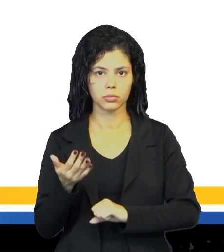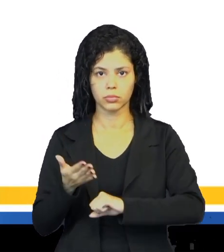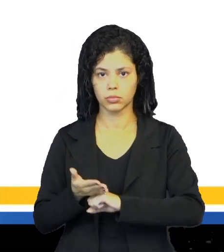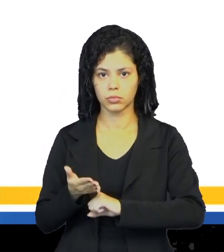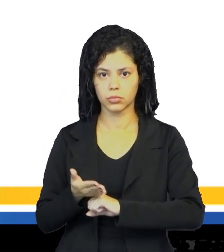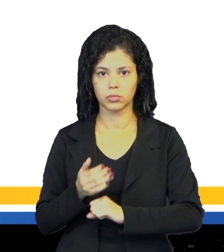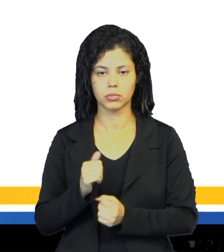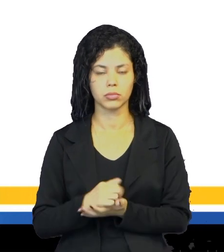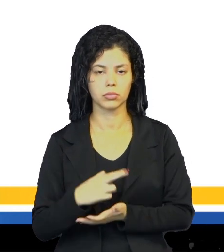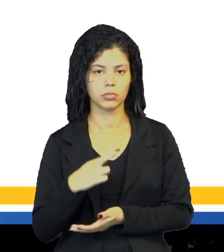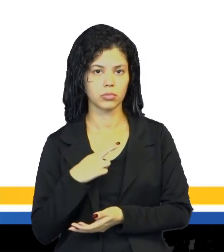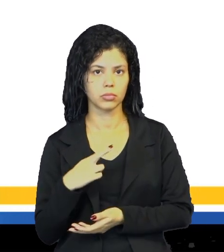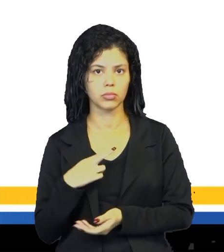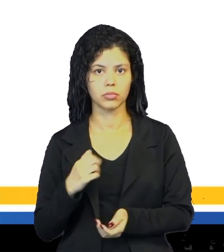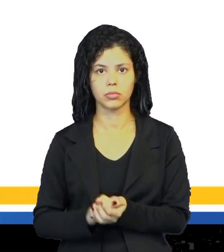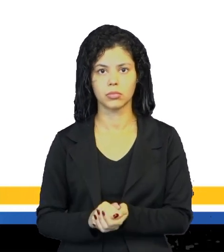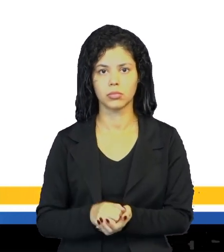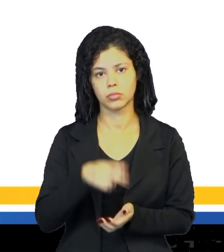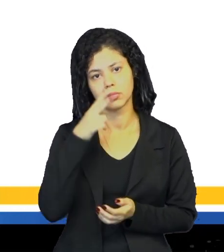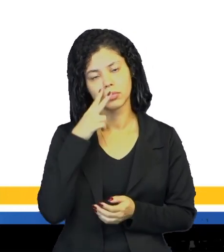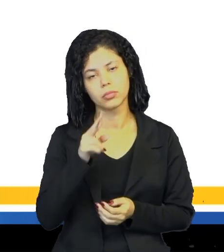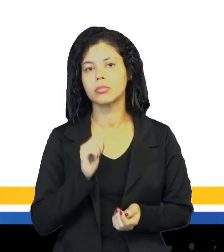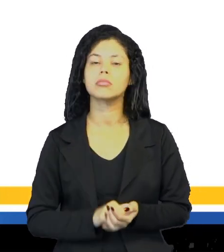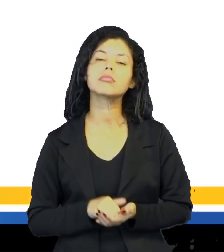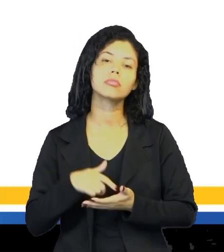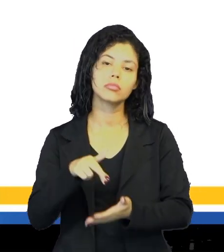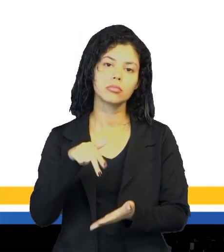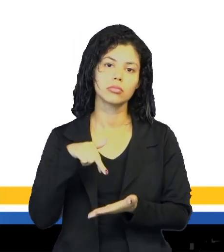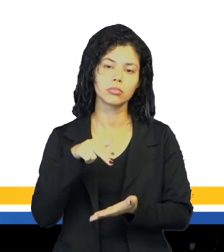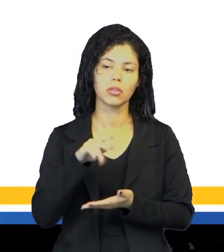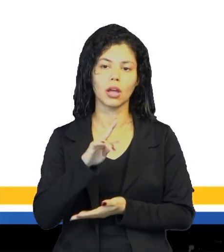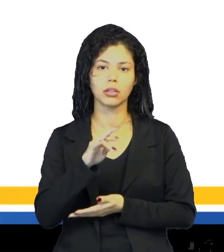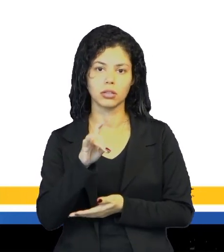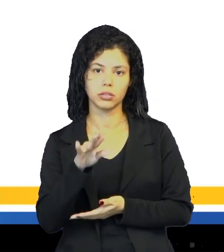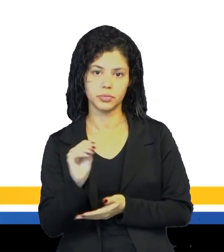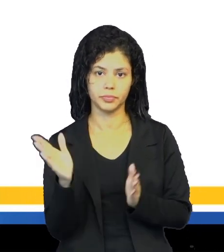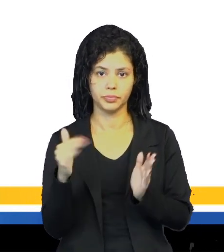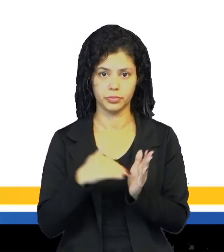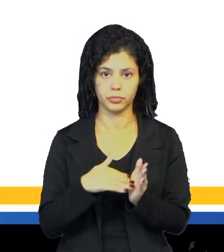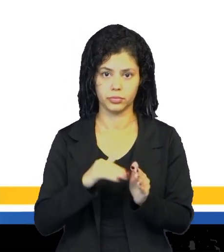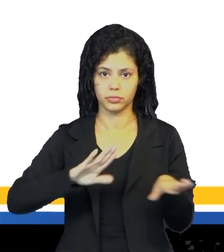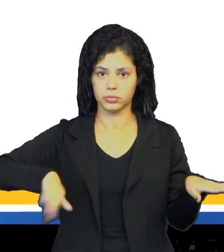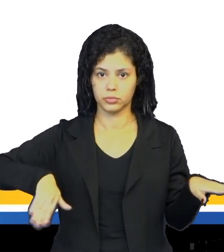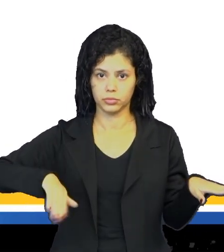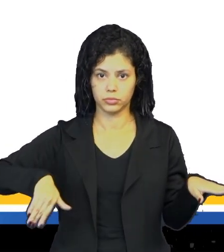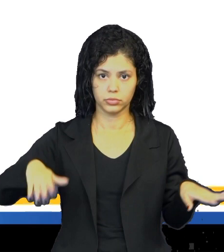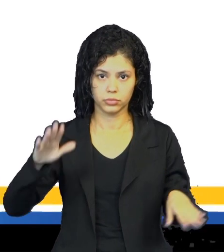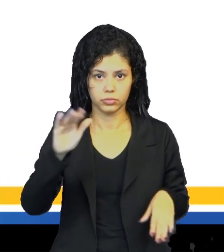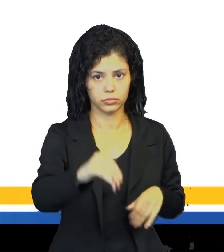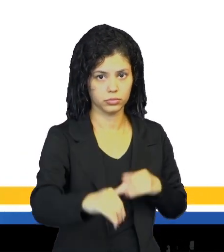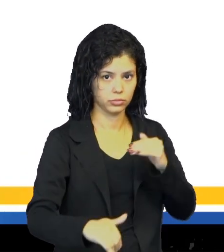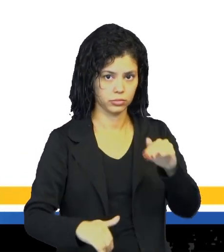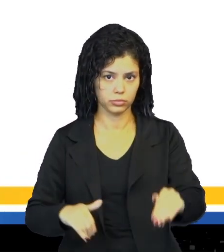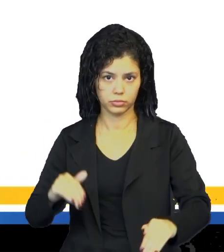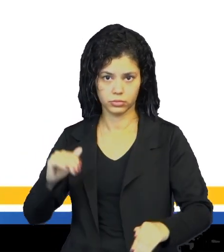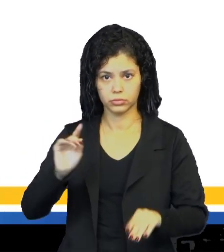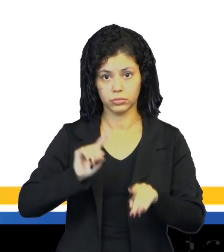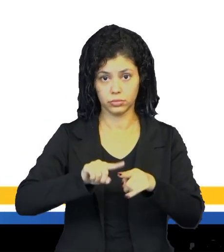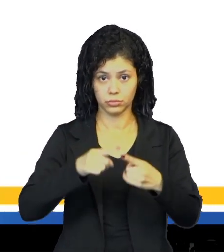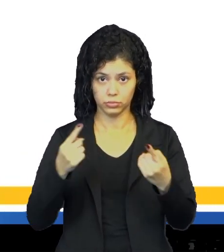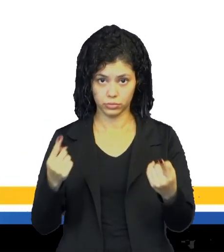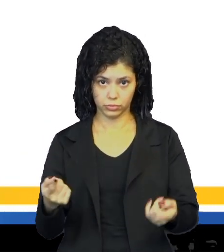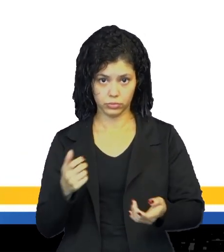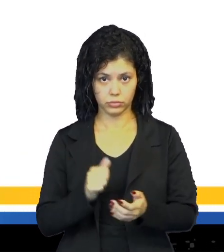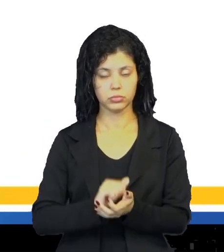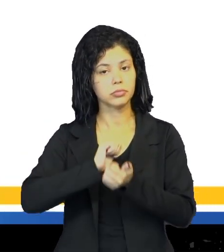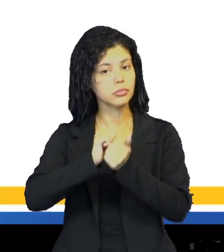mesmo as particulares, contam com pista de atletismo, né, e até piscina para natação. Mas a zona de